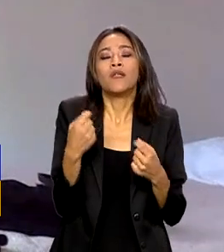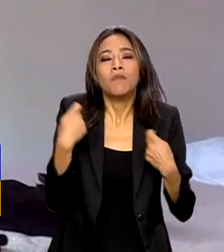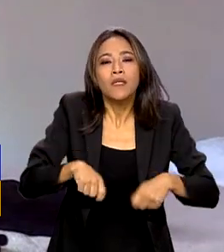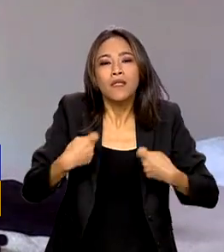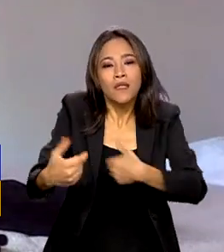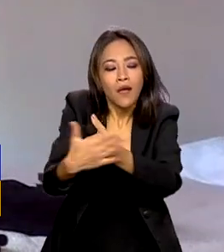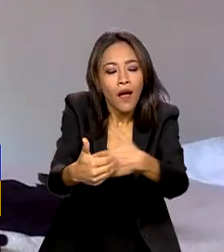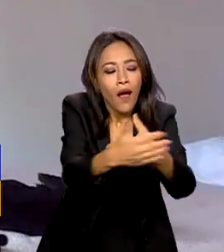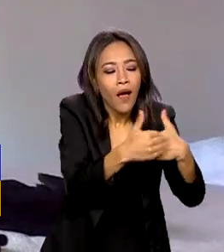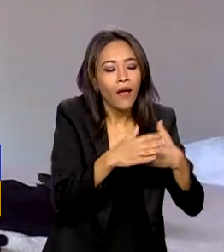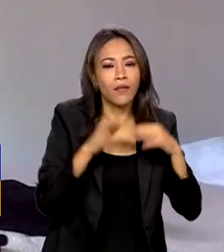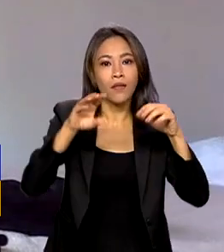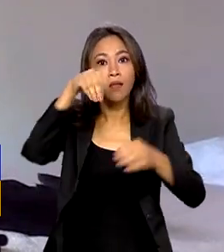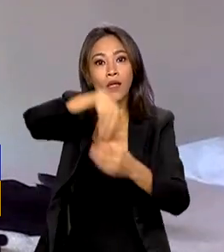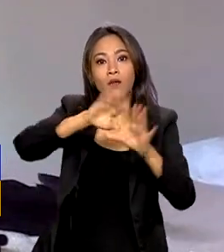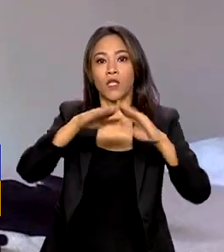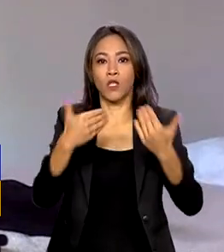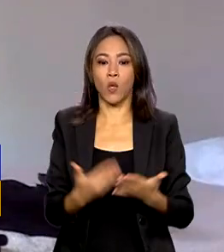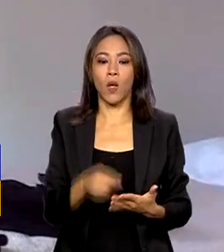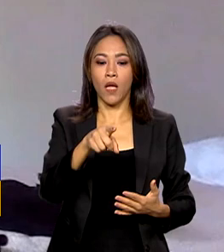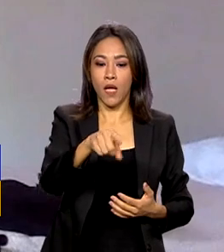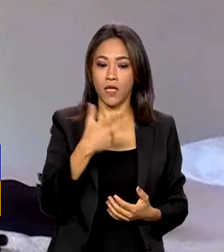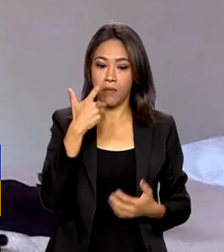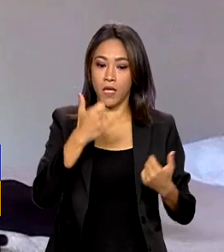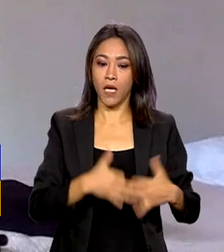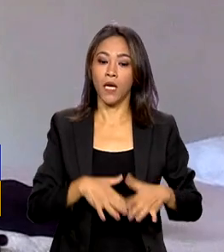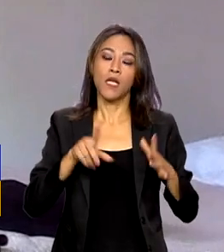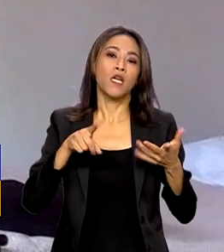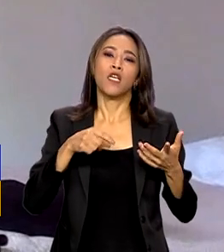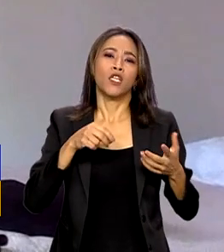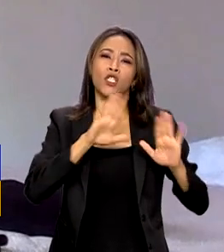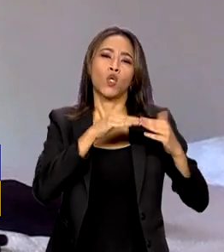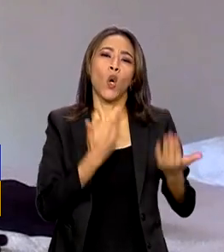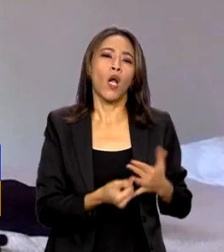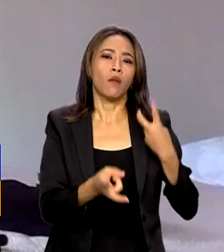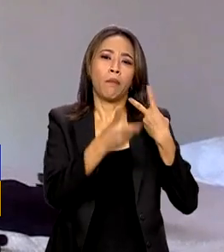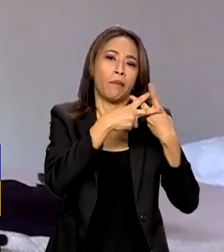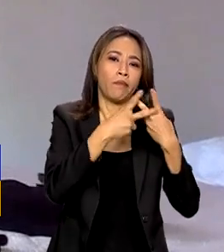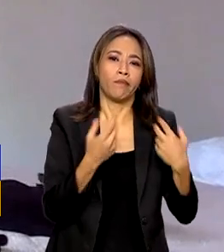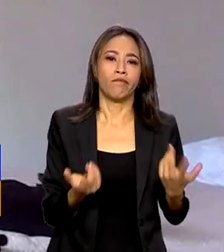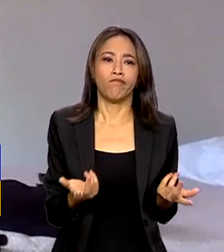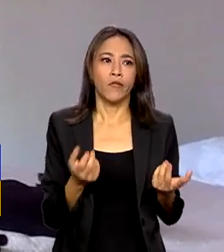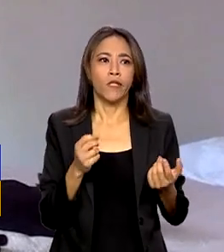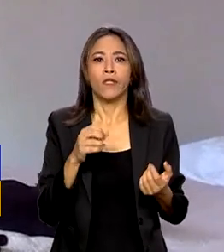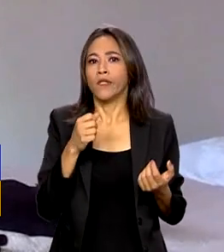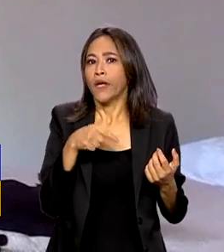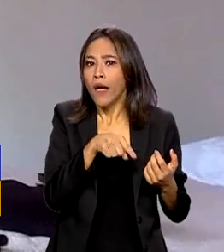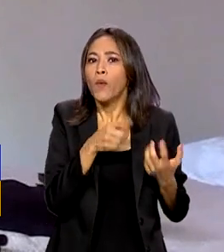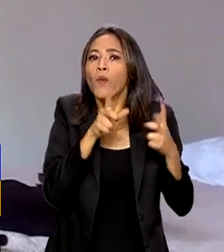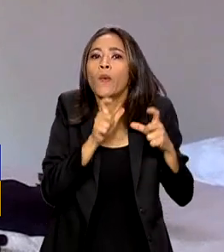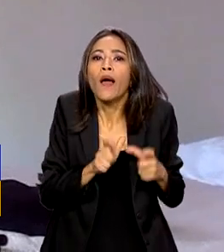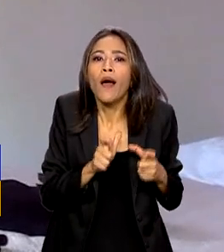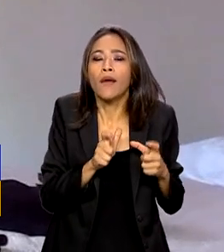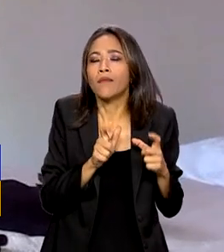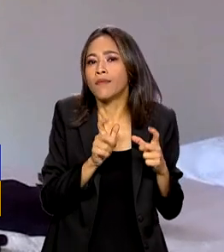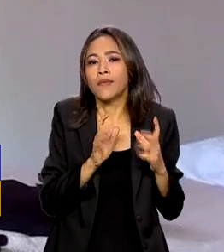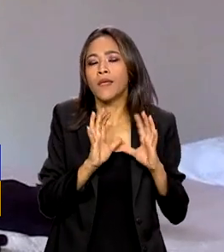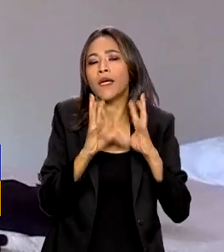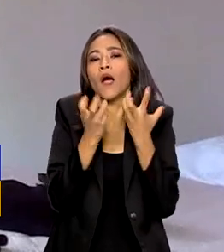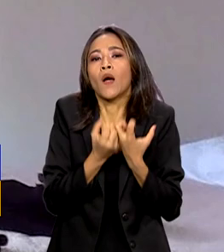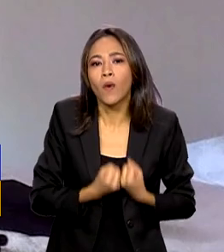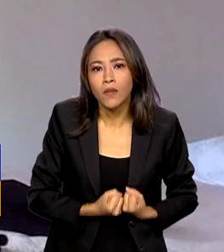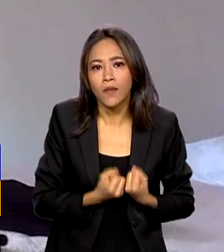brasileiras. A escola não é aeroporto, escola não é presídio, então a escola tem que ser um lugar acolhedor, um lugar